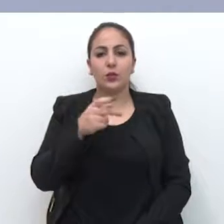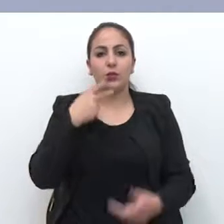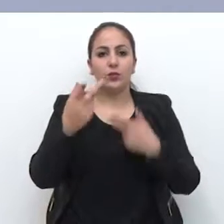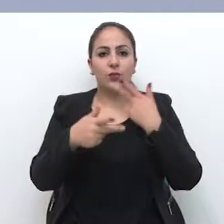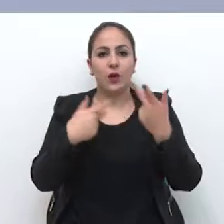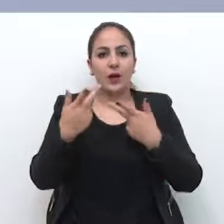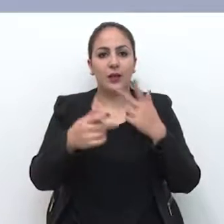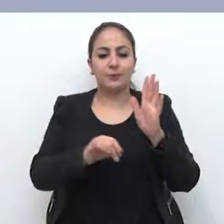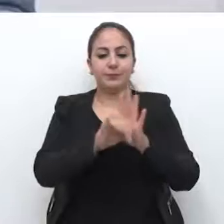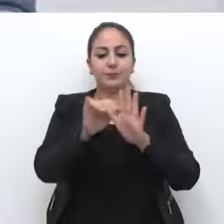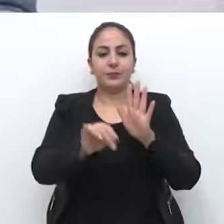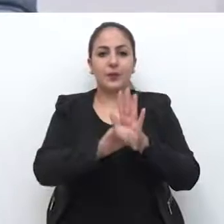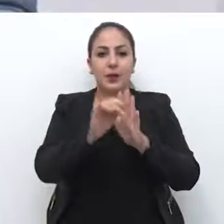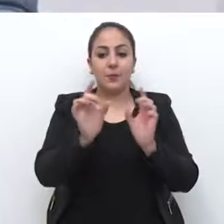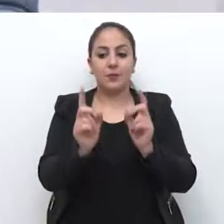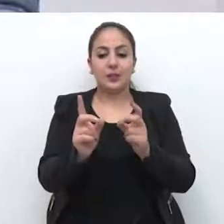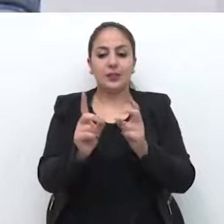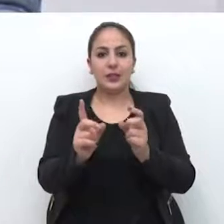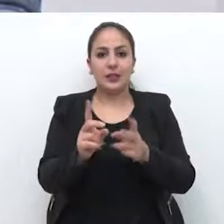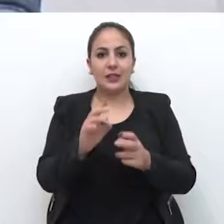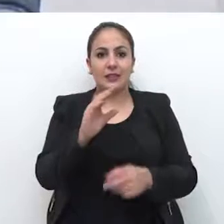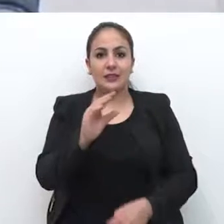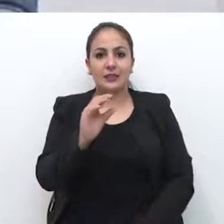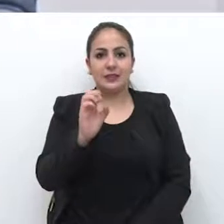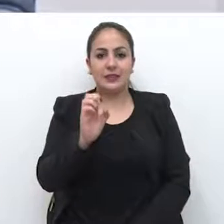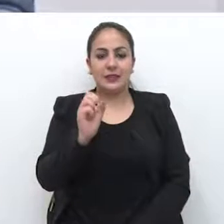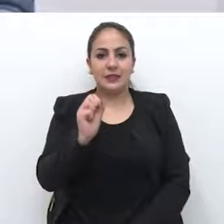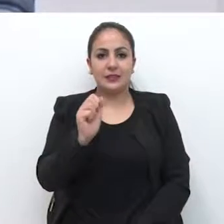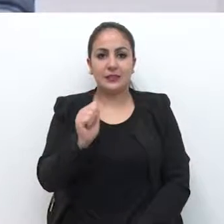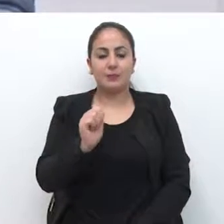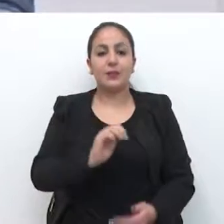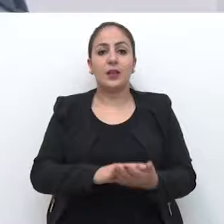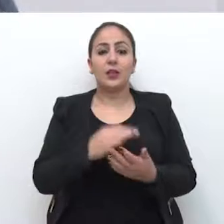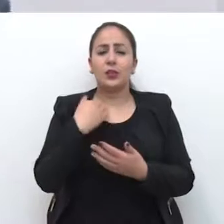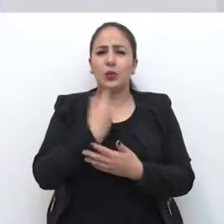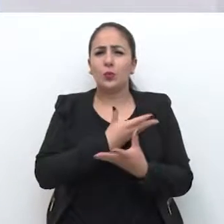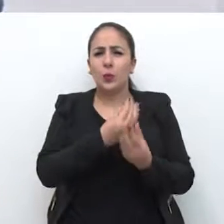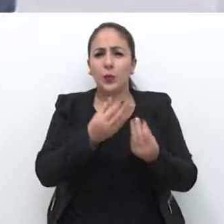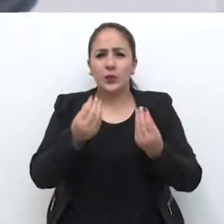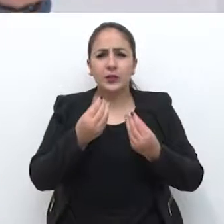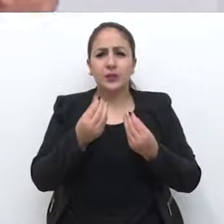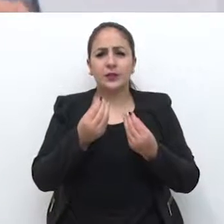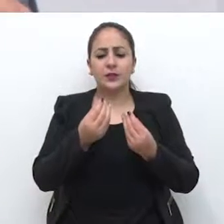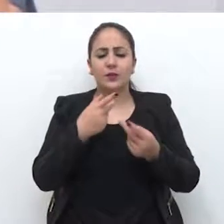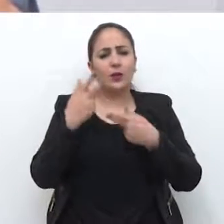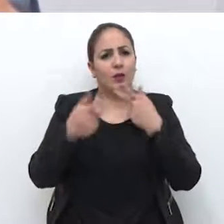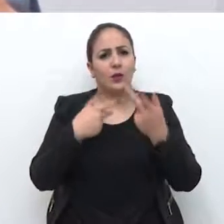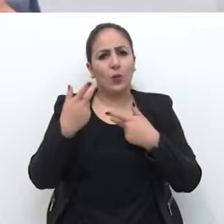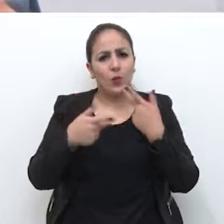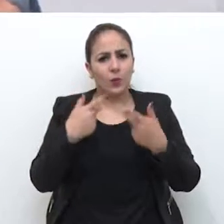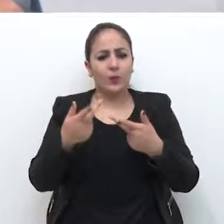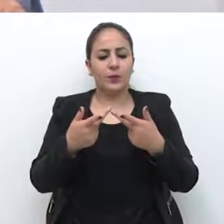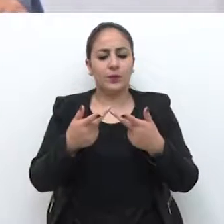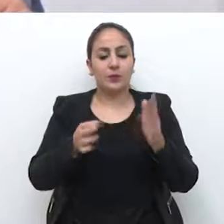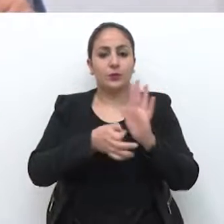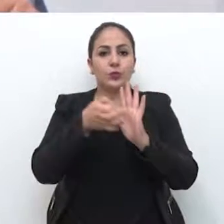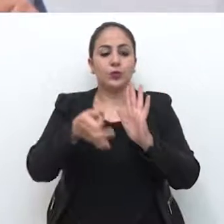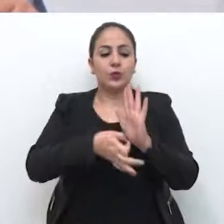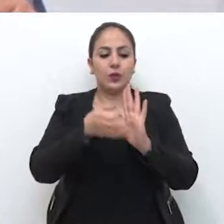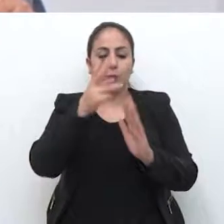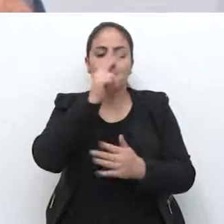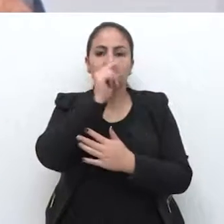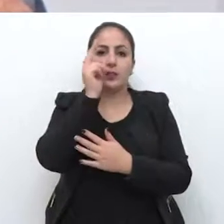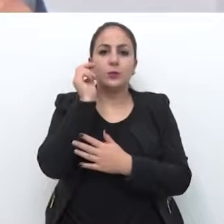a venda da CESA. Inclusive vários vereadores, nós aqui, até o vereador Paulo Neck, também no começo, já dois, três anos atrás, a gente sugeriu ao